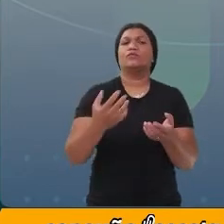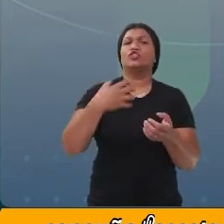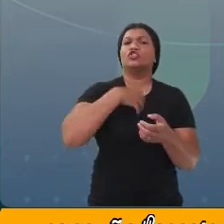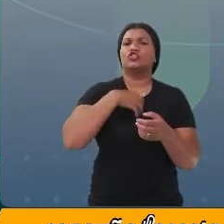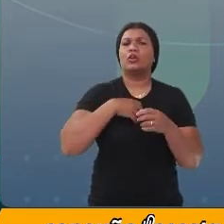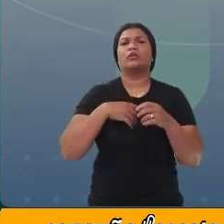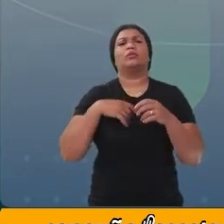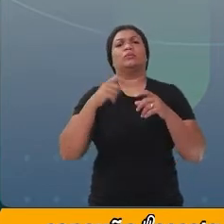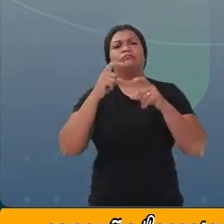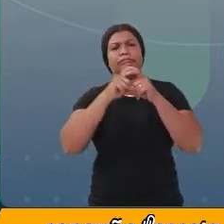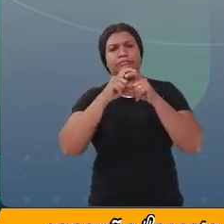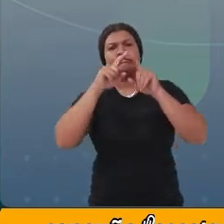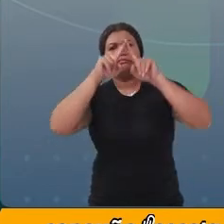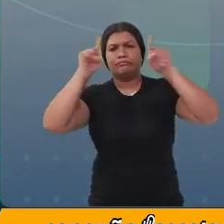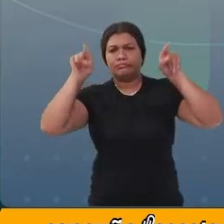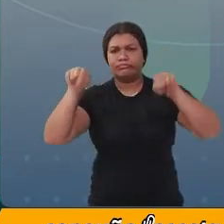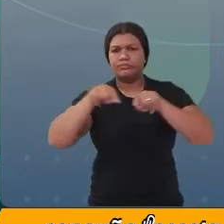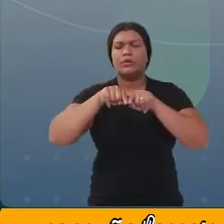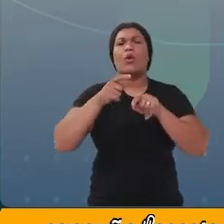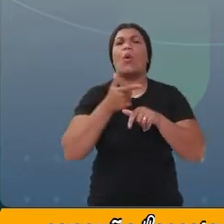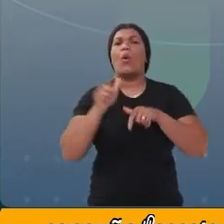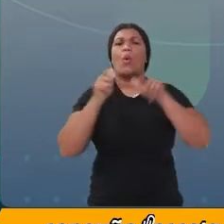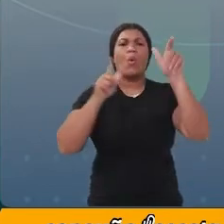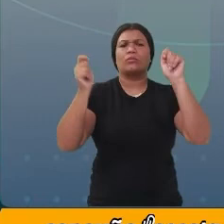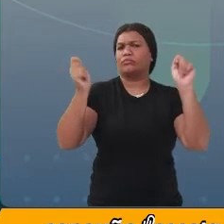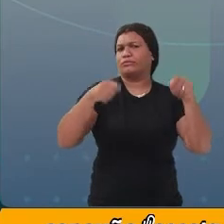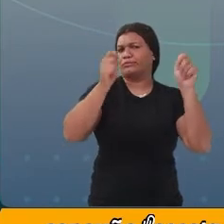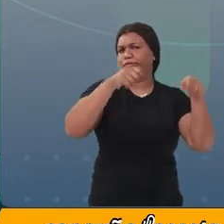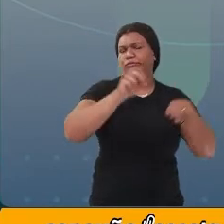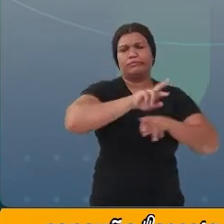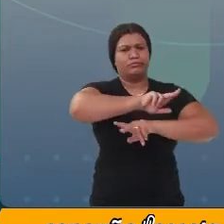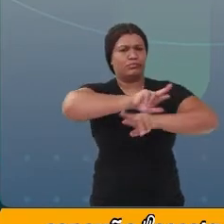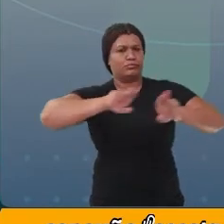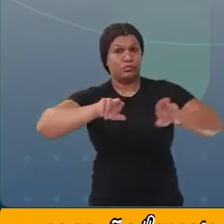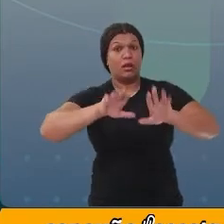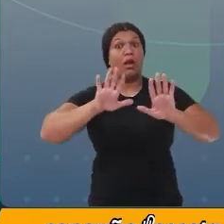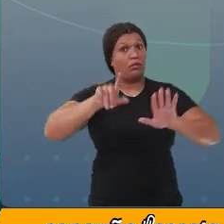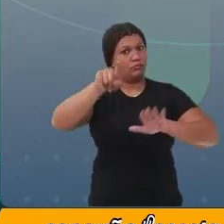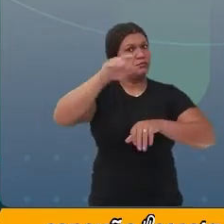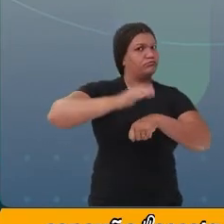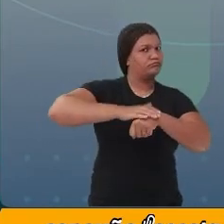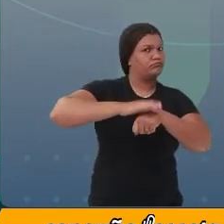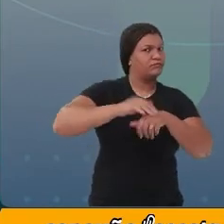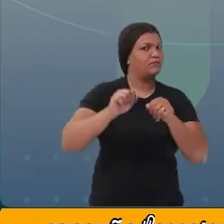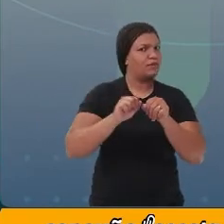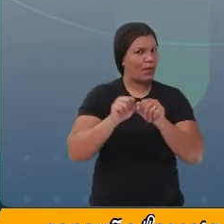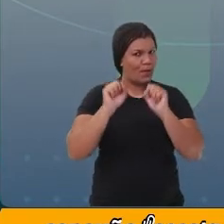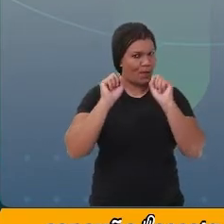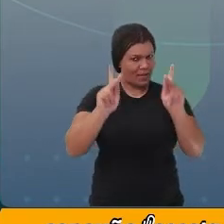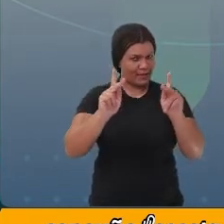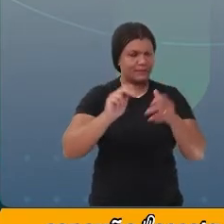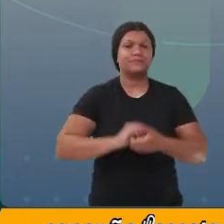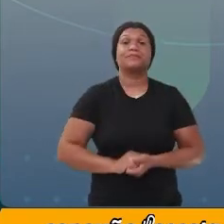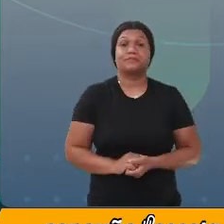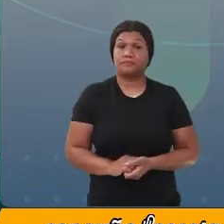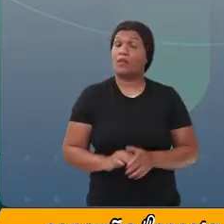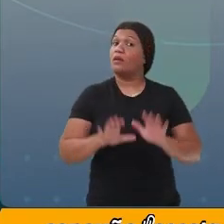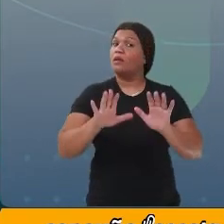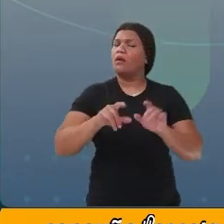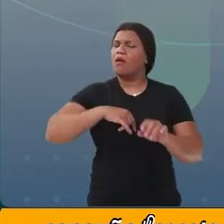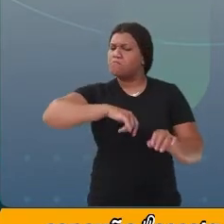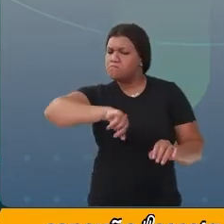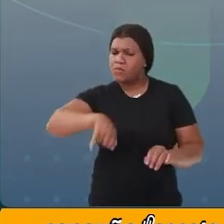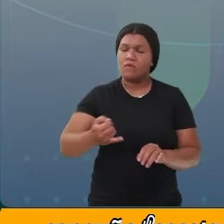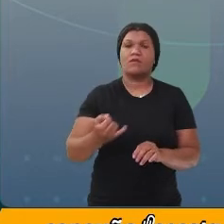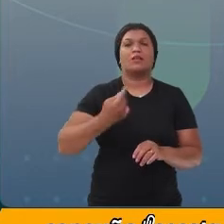geométricas, entre outras possibilidades. Agora é com você, tá bom? E aproveitando